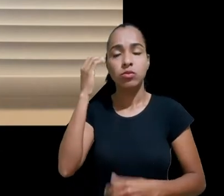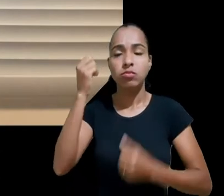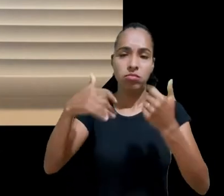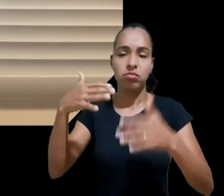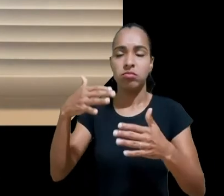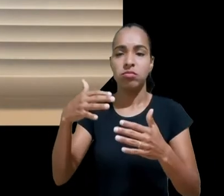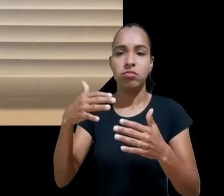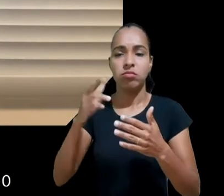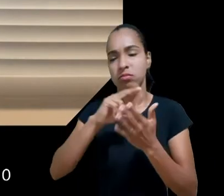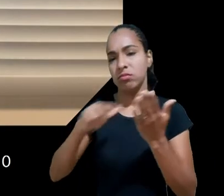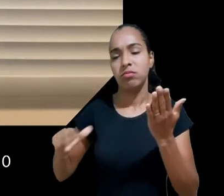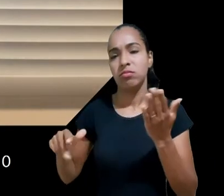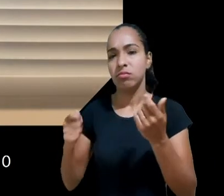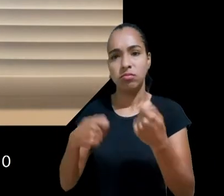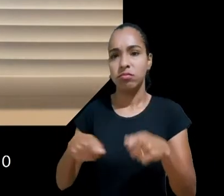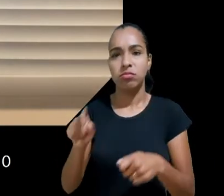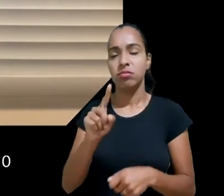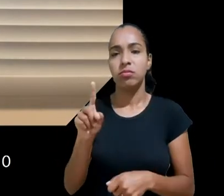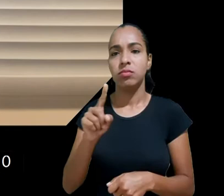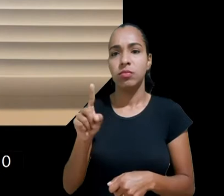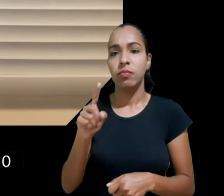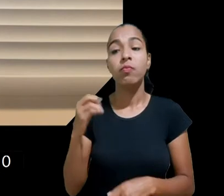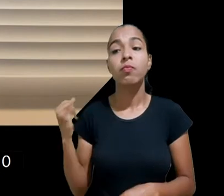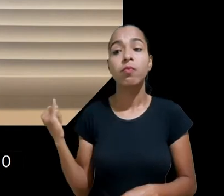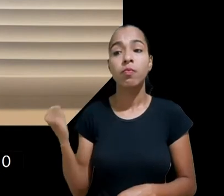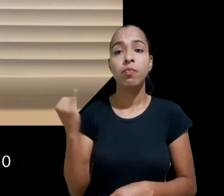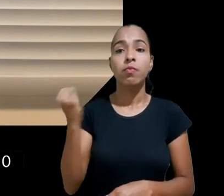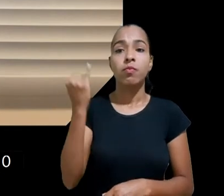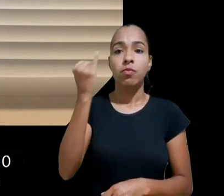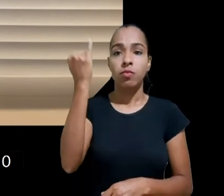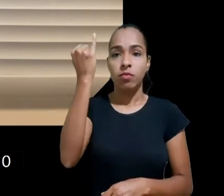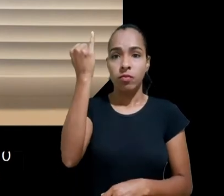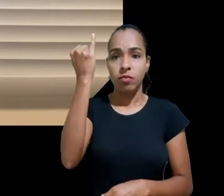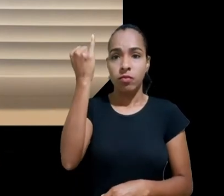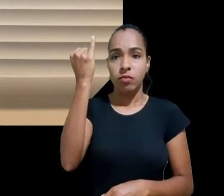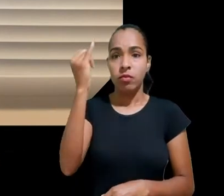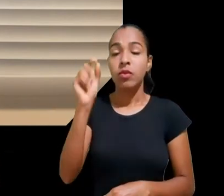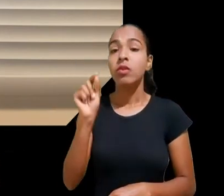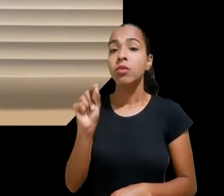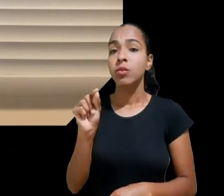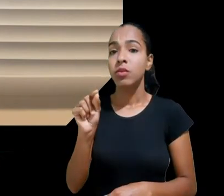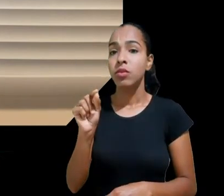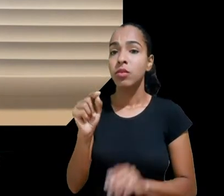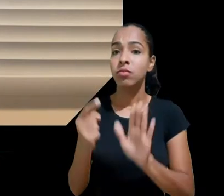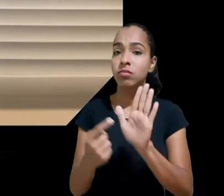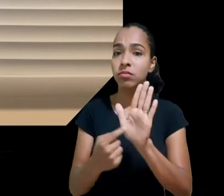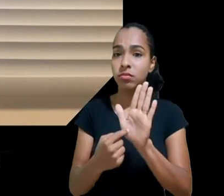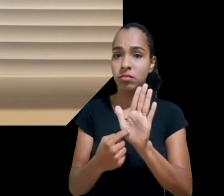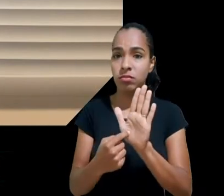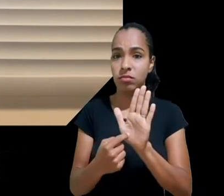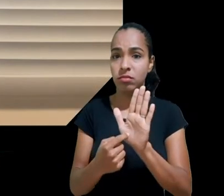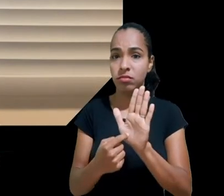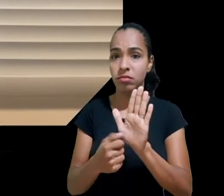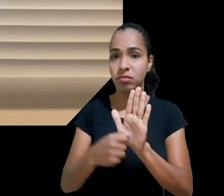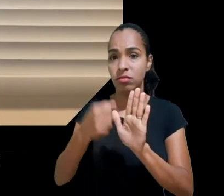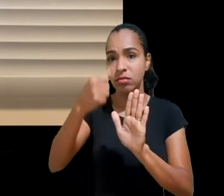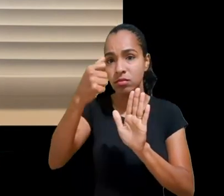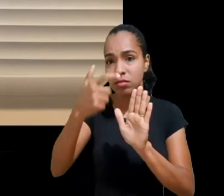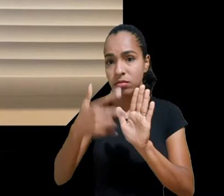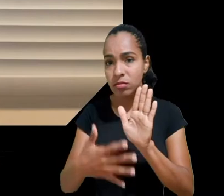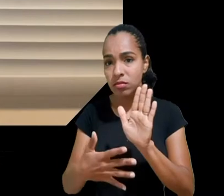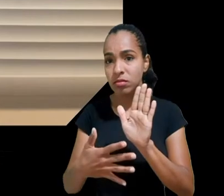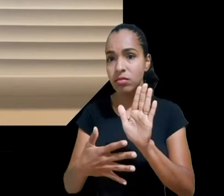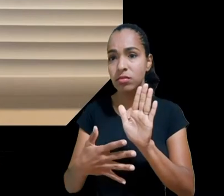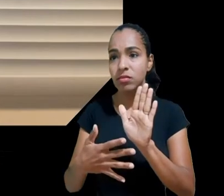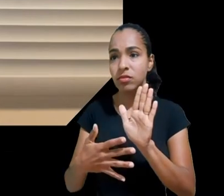acho que para esse debate é entendermos que esse artigo ele não pode ser interpretado de maneira isolada. Então,